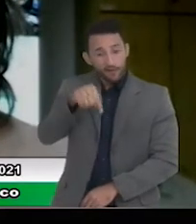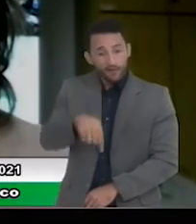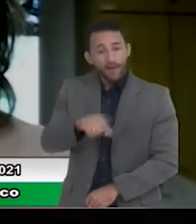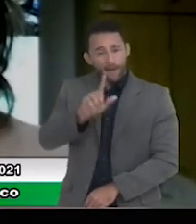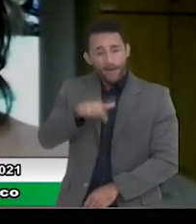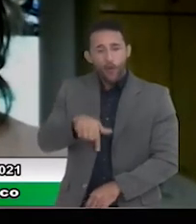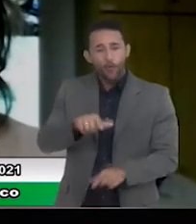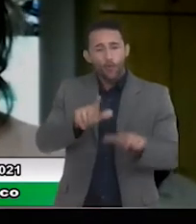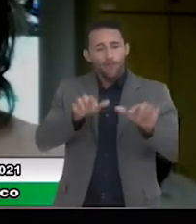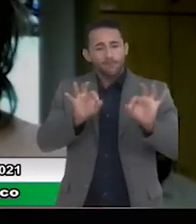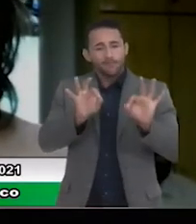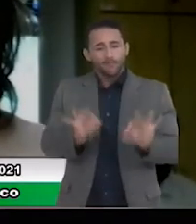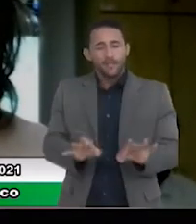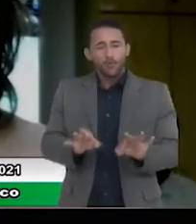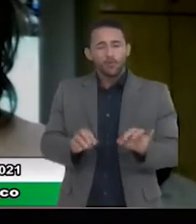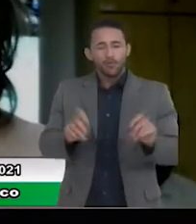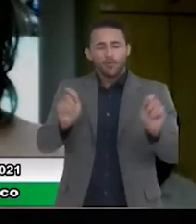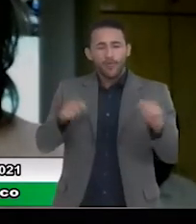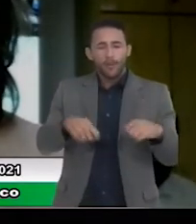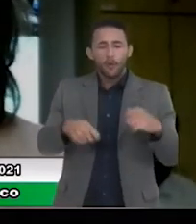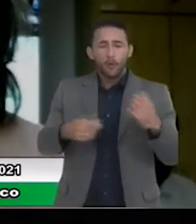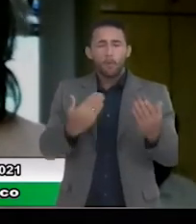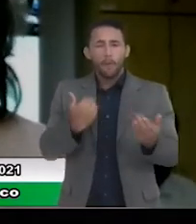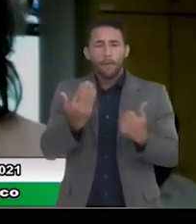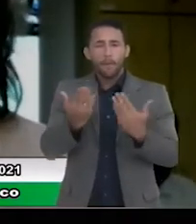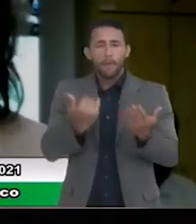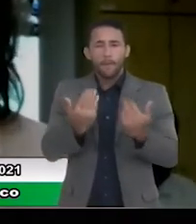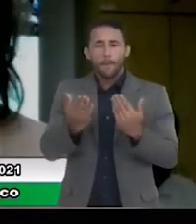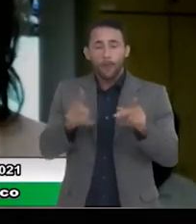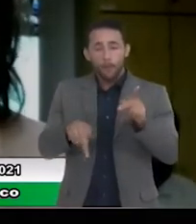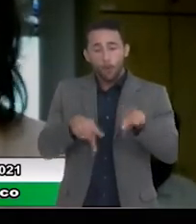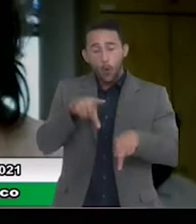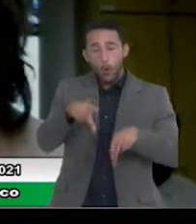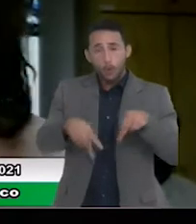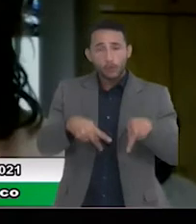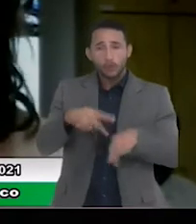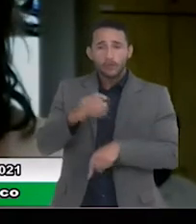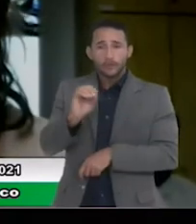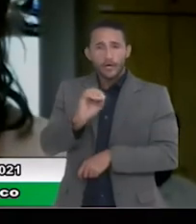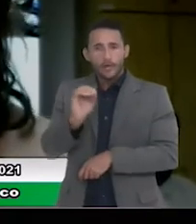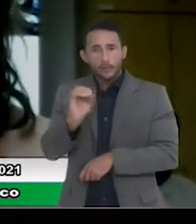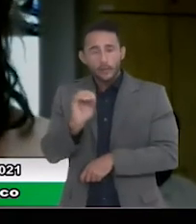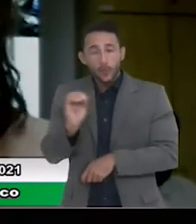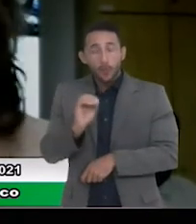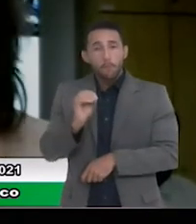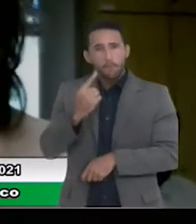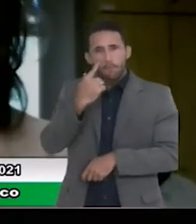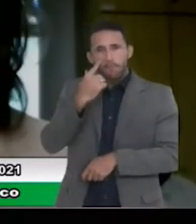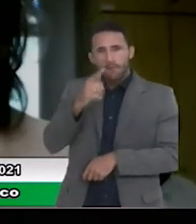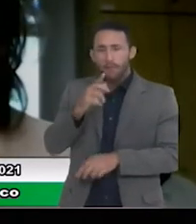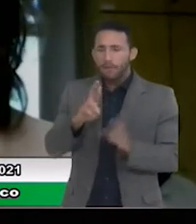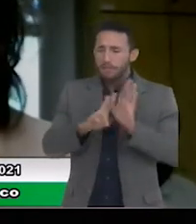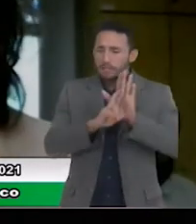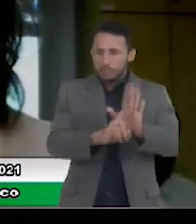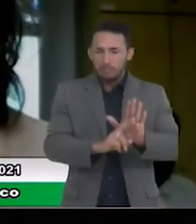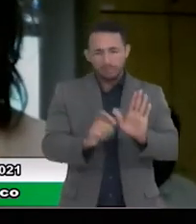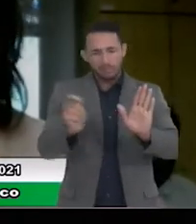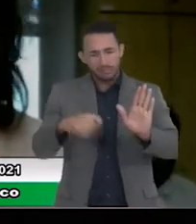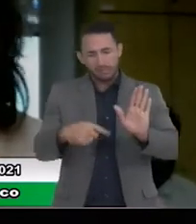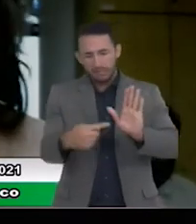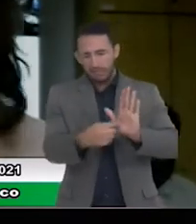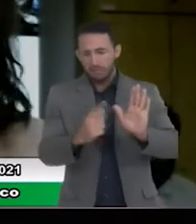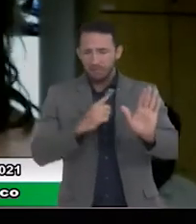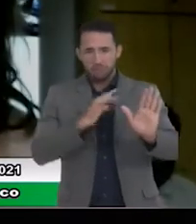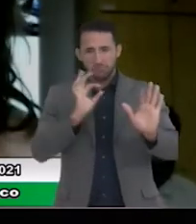consegue chegar e conversar com toda a população de Osasco, e aqui está muito bem representada. Quero cumprimentar os membros aqui da mesa, a presidente